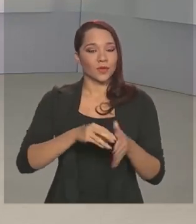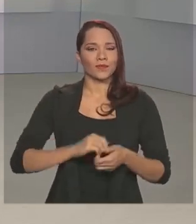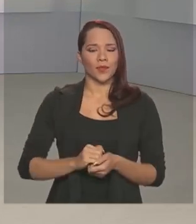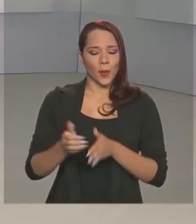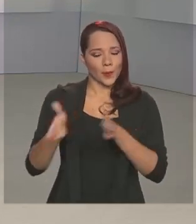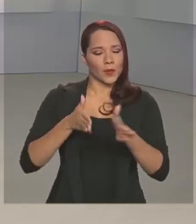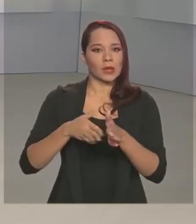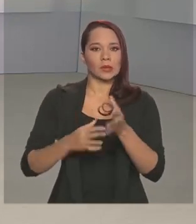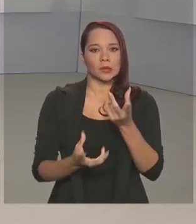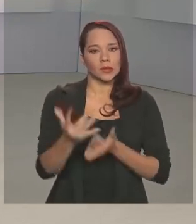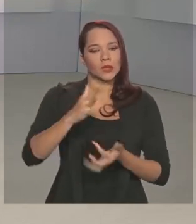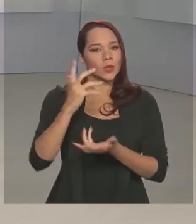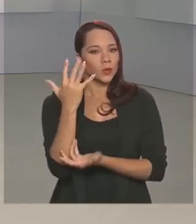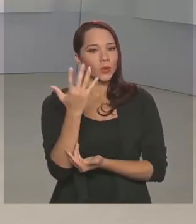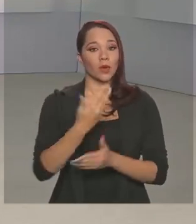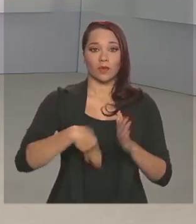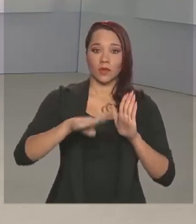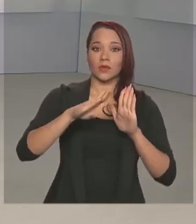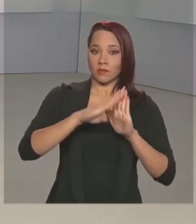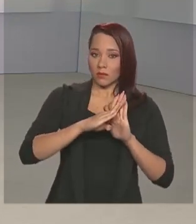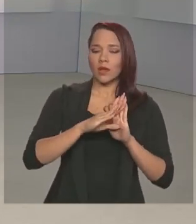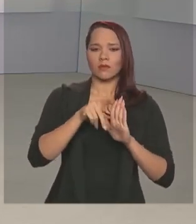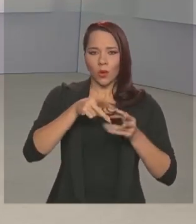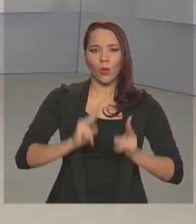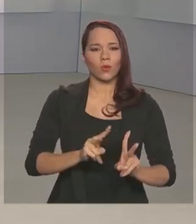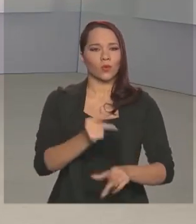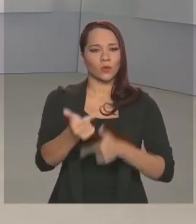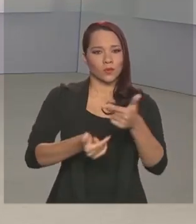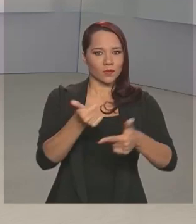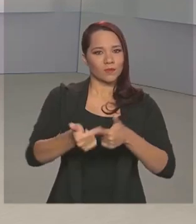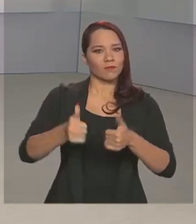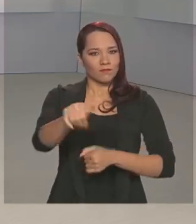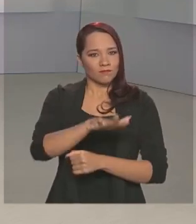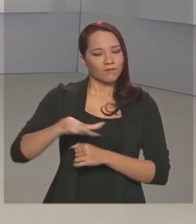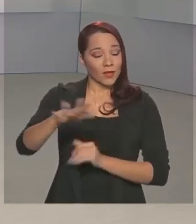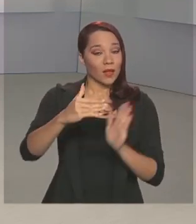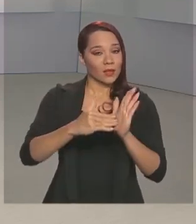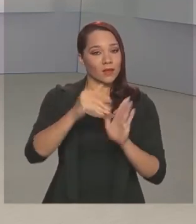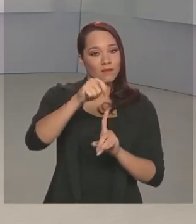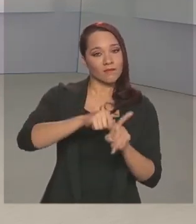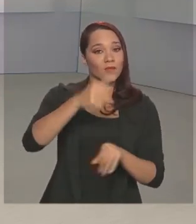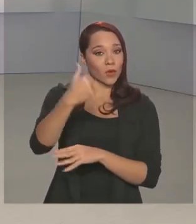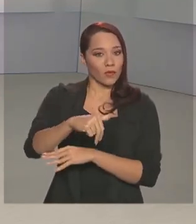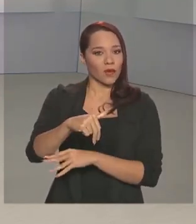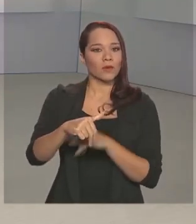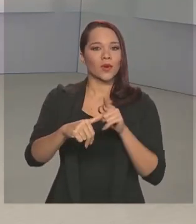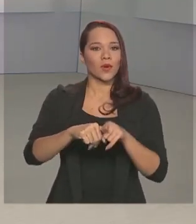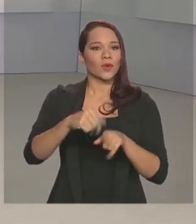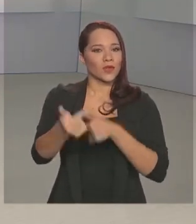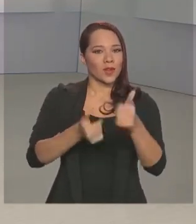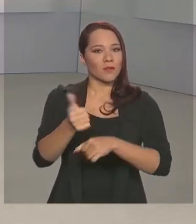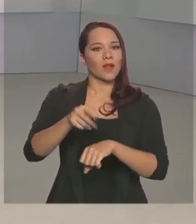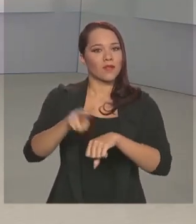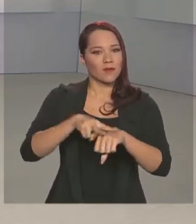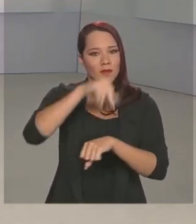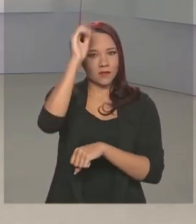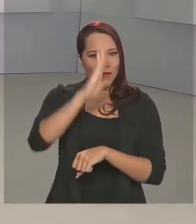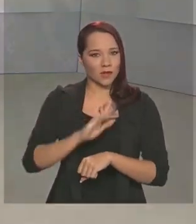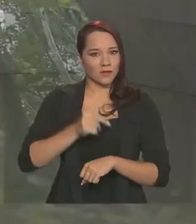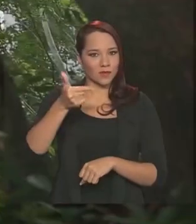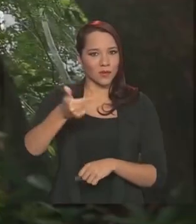de queimadas, as Forças Armadas vão continuar atuando na região até novembro, com a Operação Verde Brasil 2.